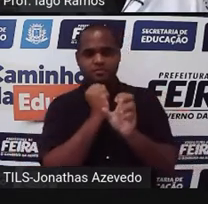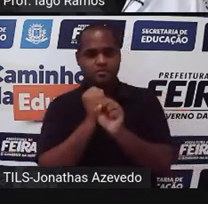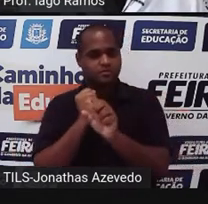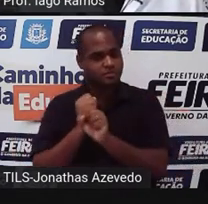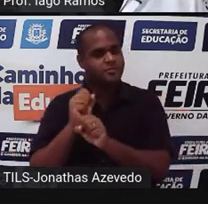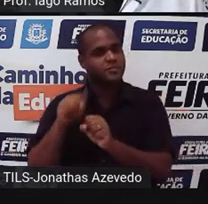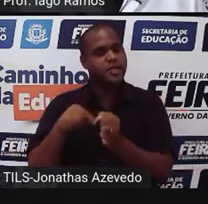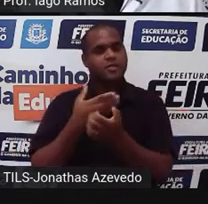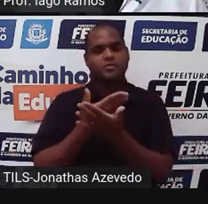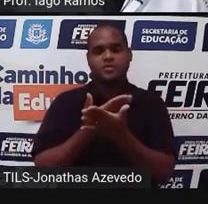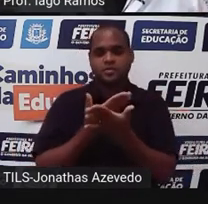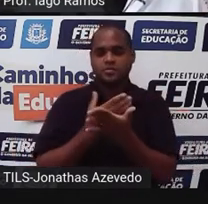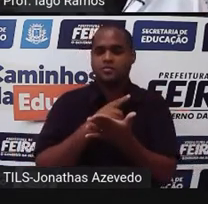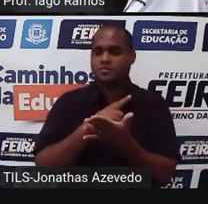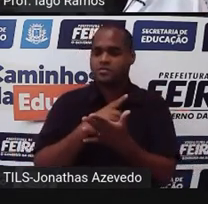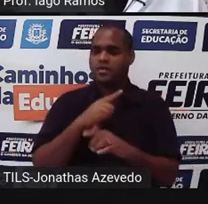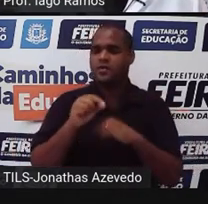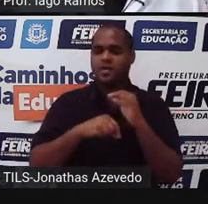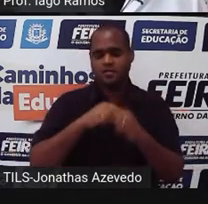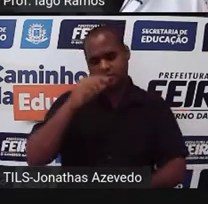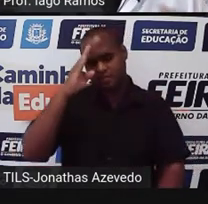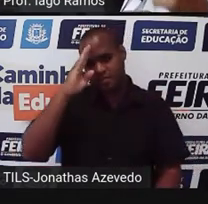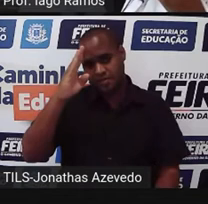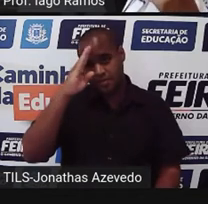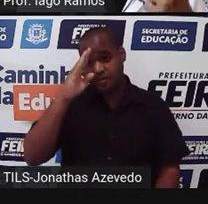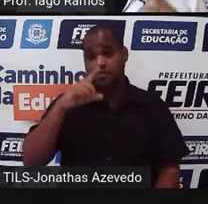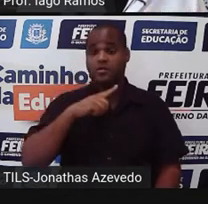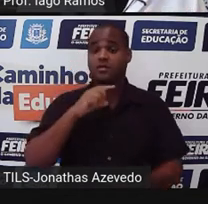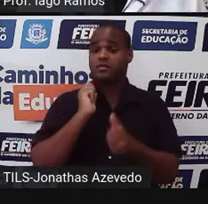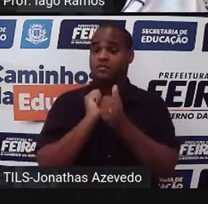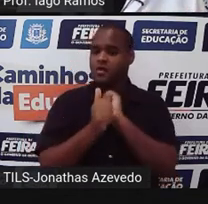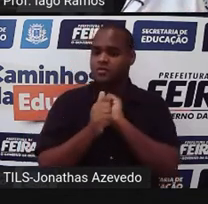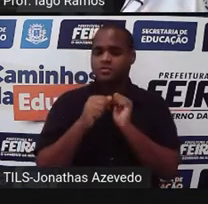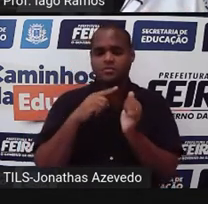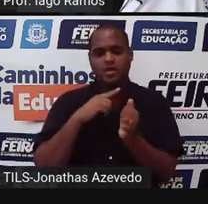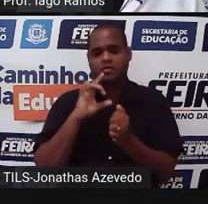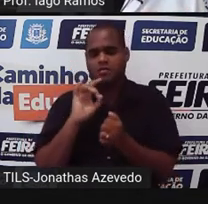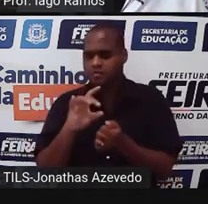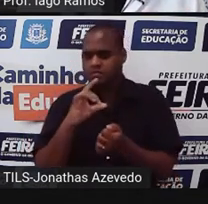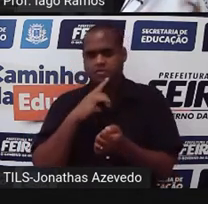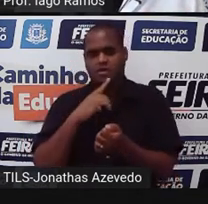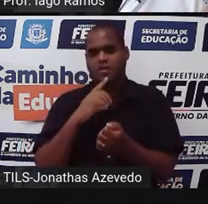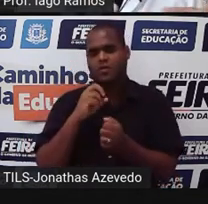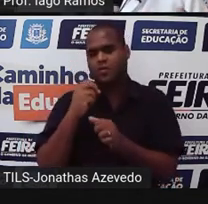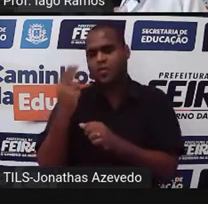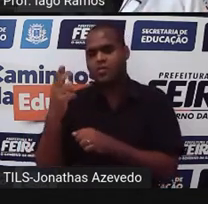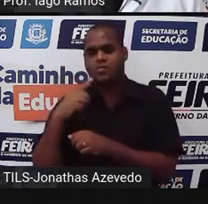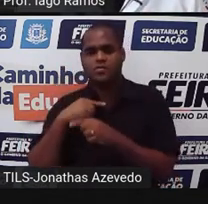estudantes que tinham lá a sua preferência por um esporte apenas, né, ou por dois esportes,